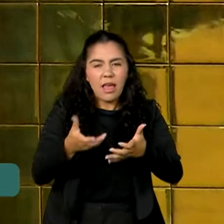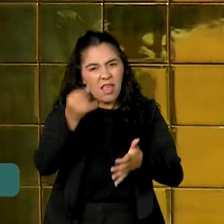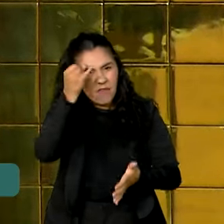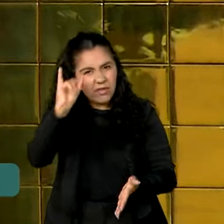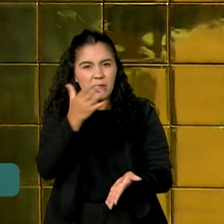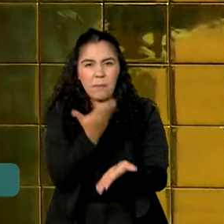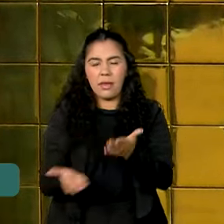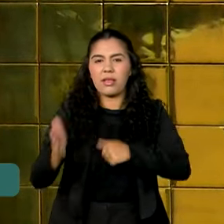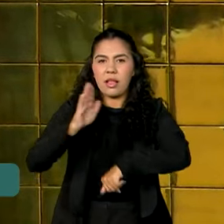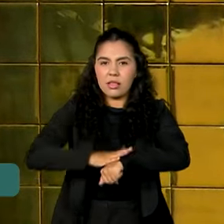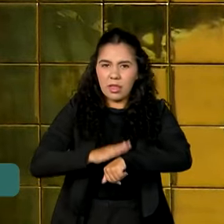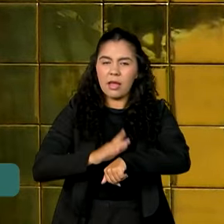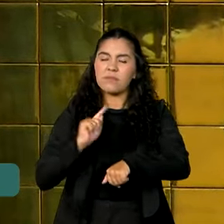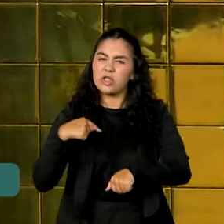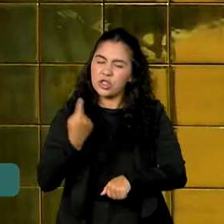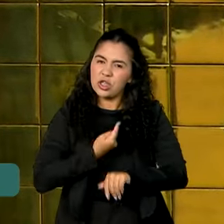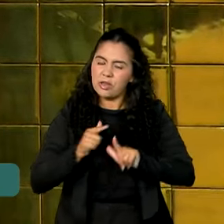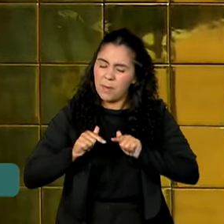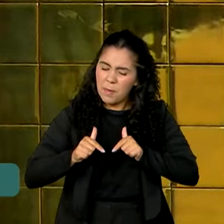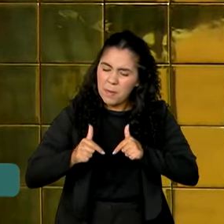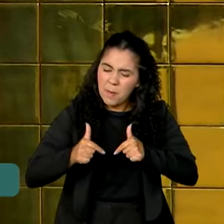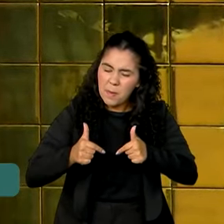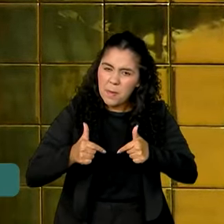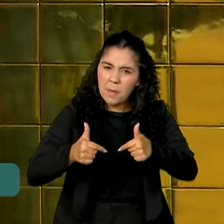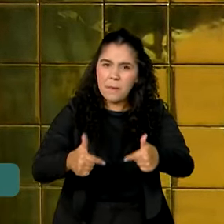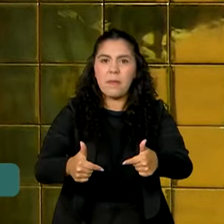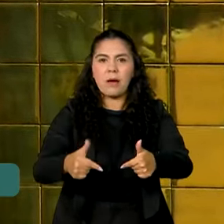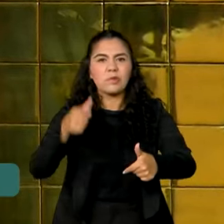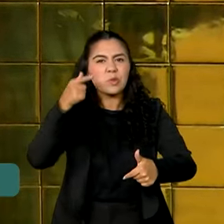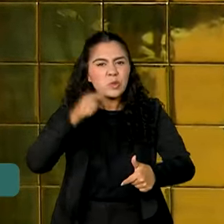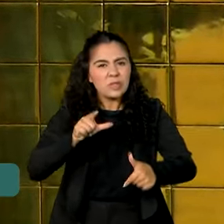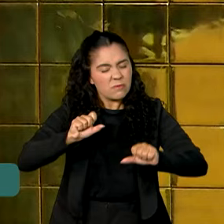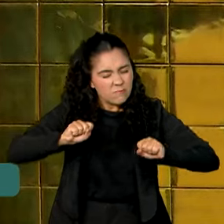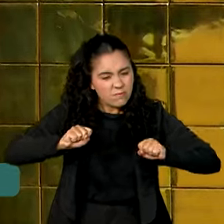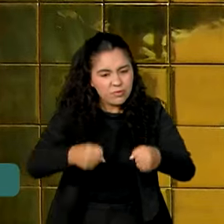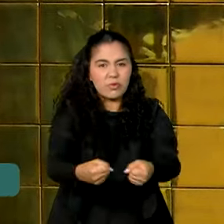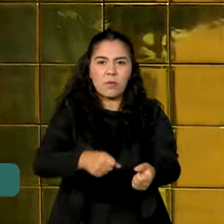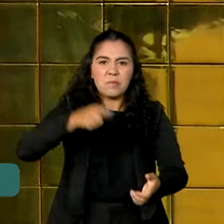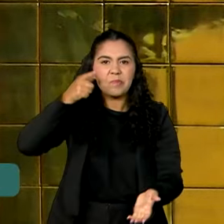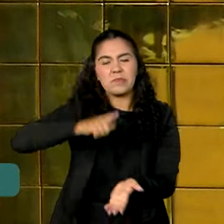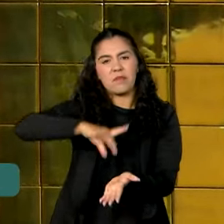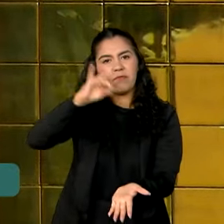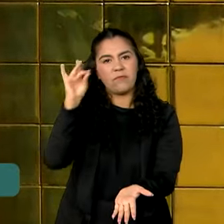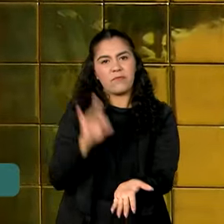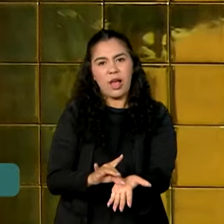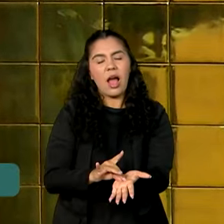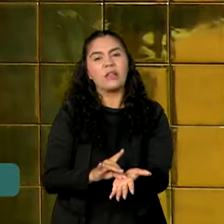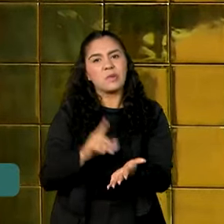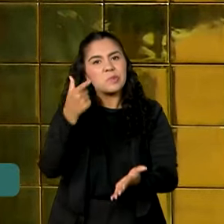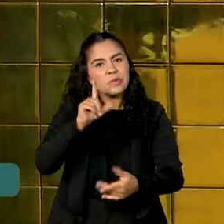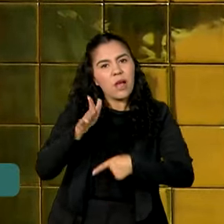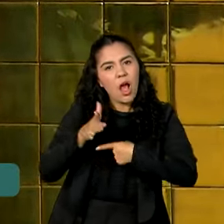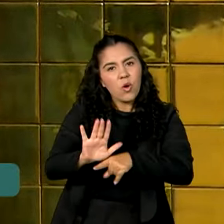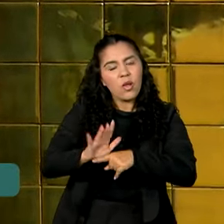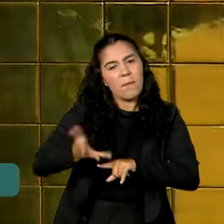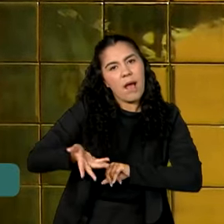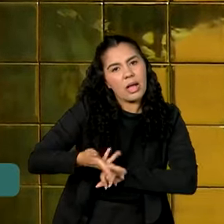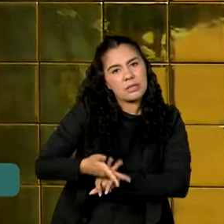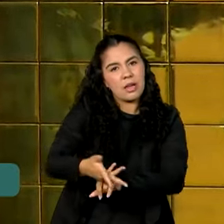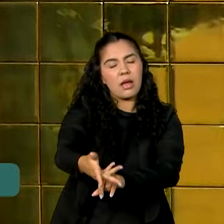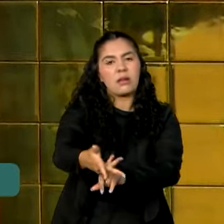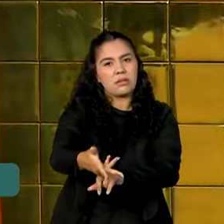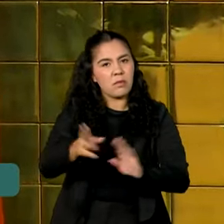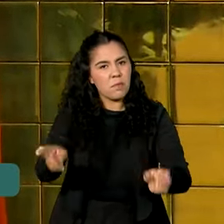trabalhar para que a cooperação prática seja mais profunda e concreta e contribua para a aceleração da